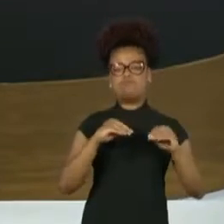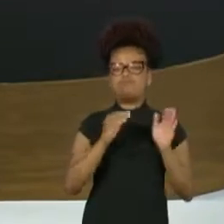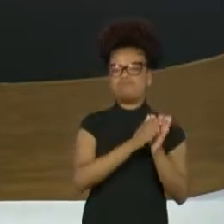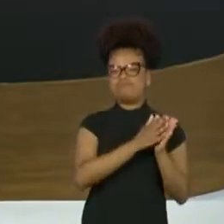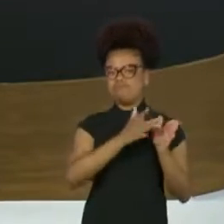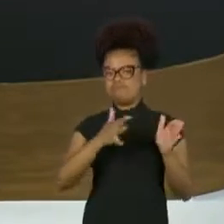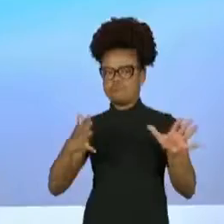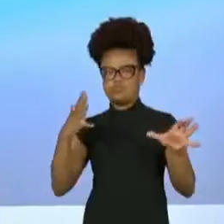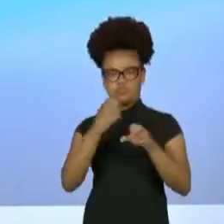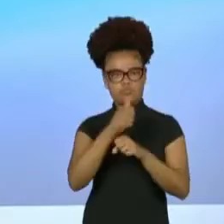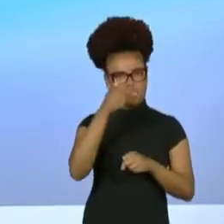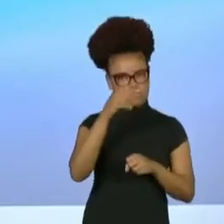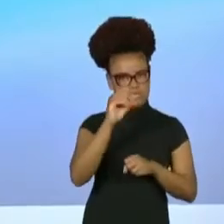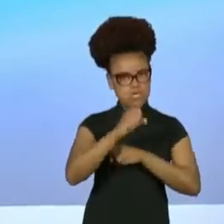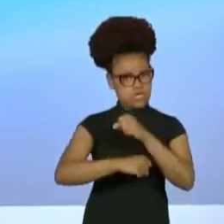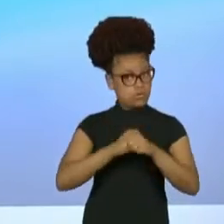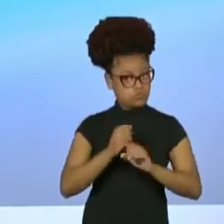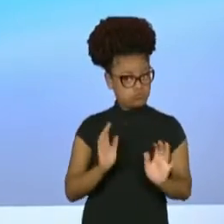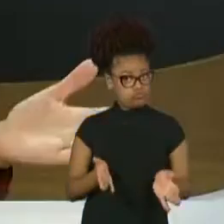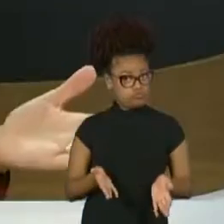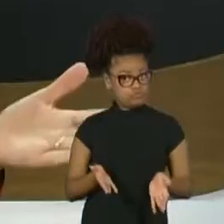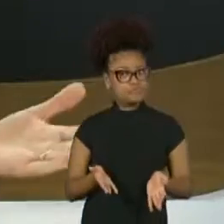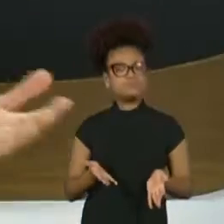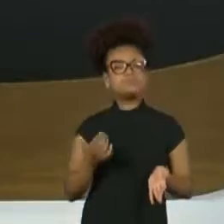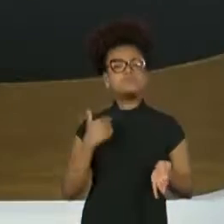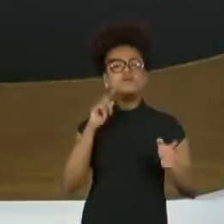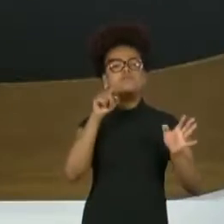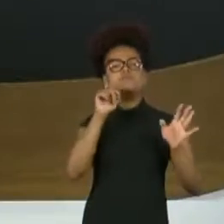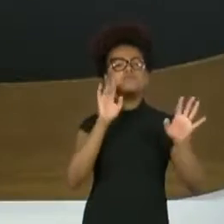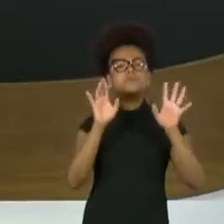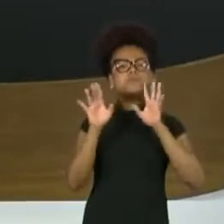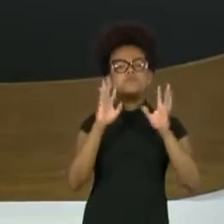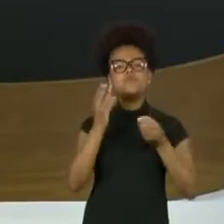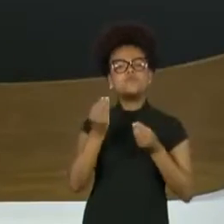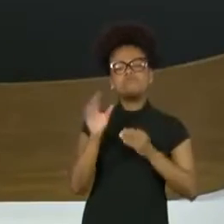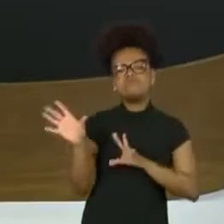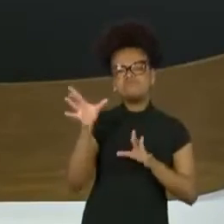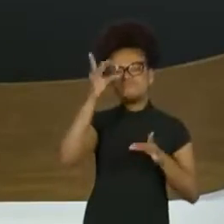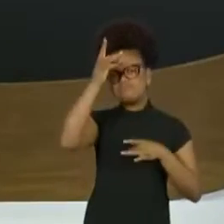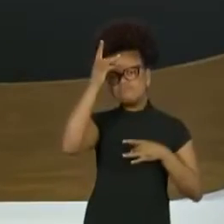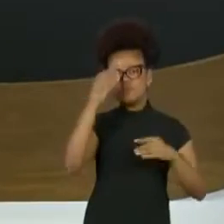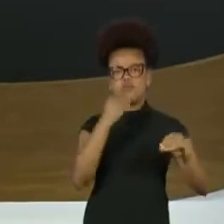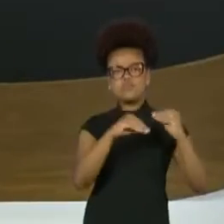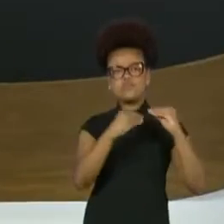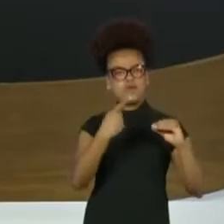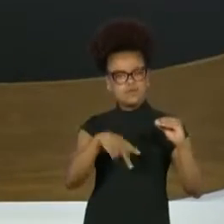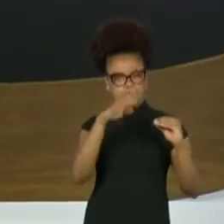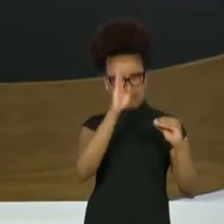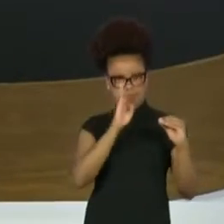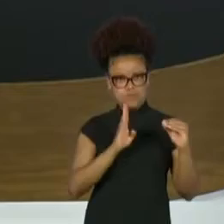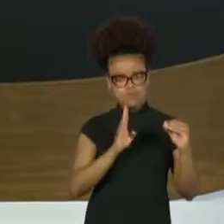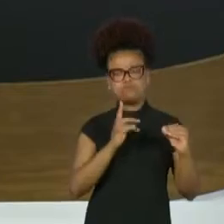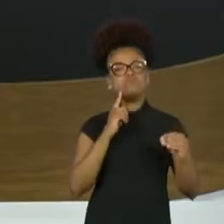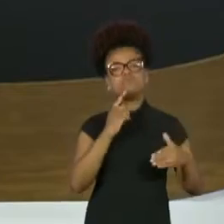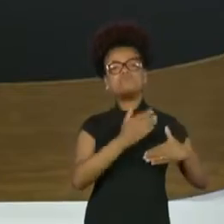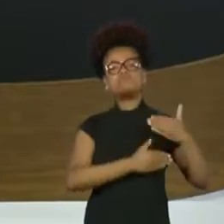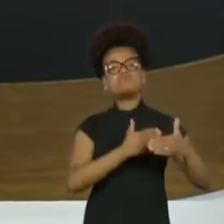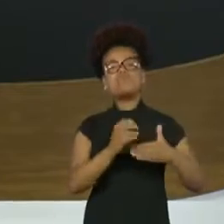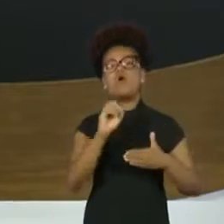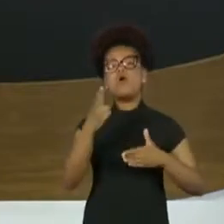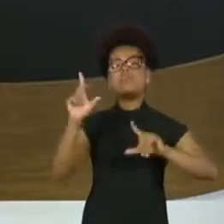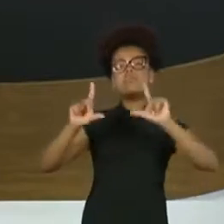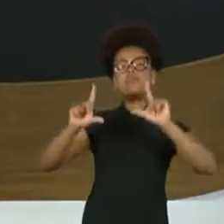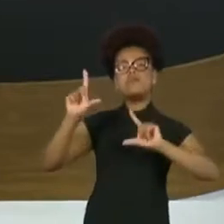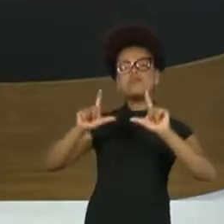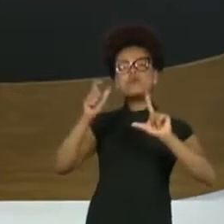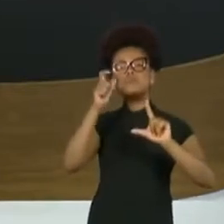se imagina fazendo uma novela com aquela duração longa que a novela brasileira tem ou hoje na TV te interessam mais os